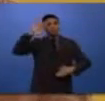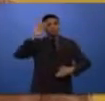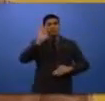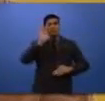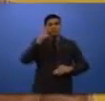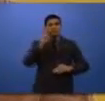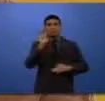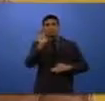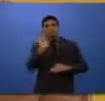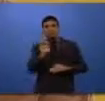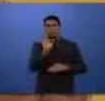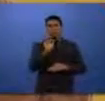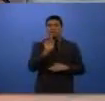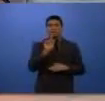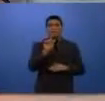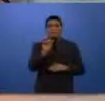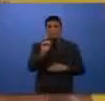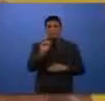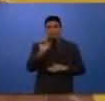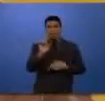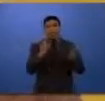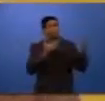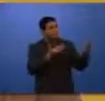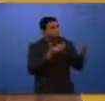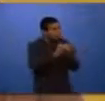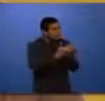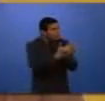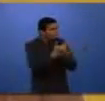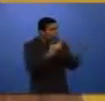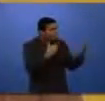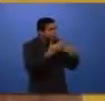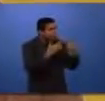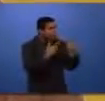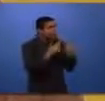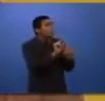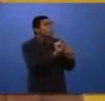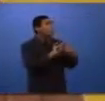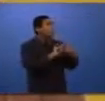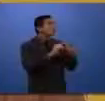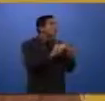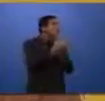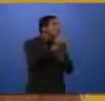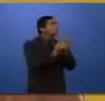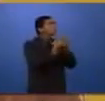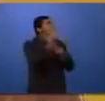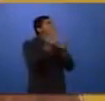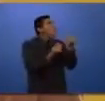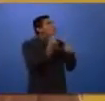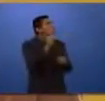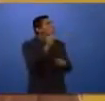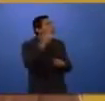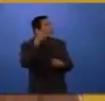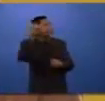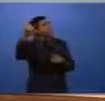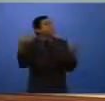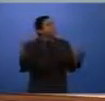Fragoso, coordenador estadual do programa. Tenente, para iniciarmos a nossa conversa, você pode dizer o que é, quando que foi criado e como que funciona o 181